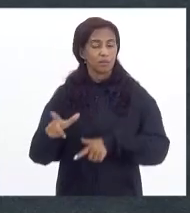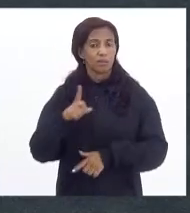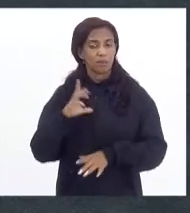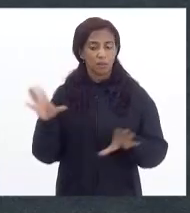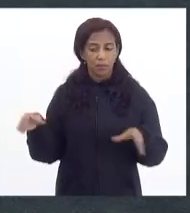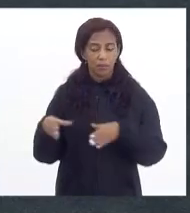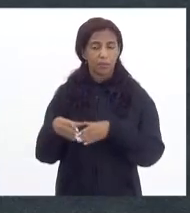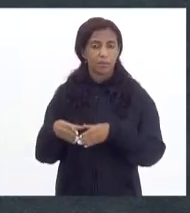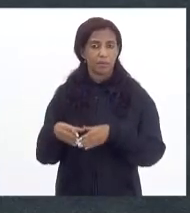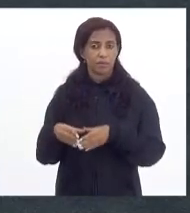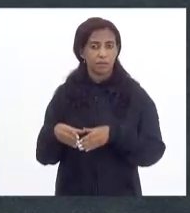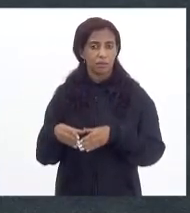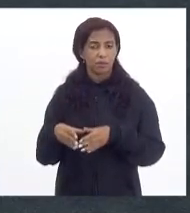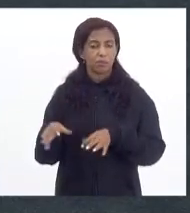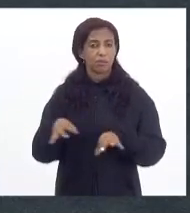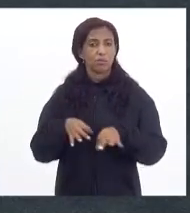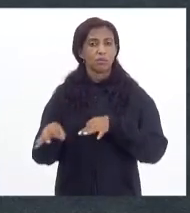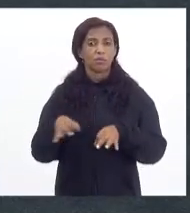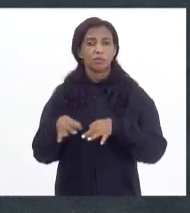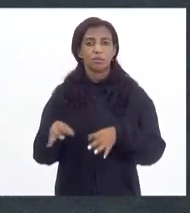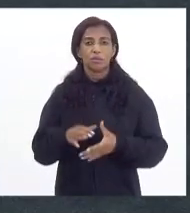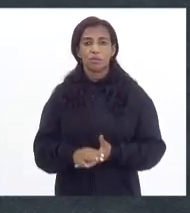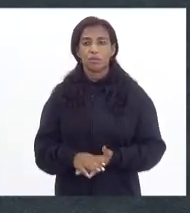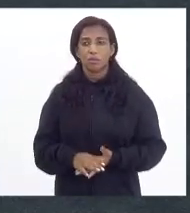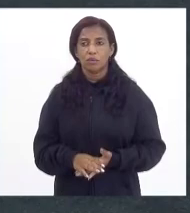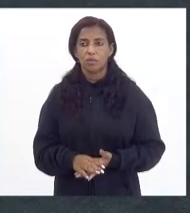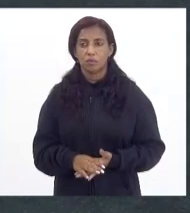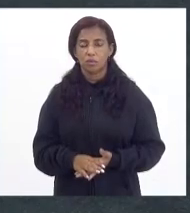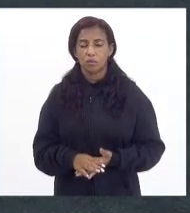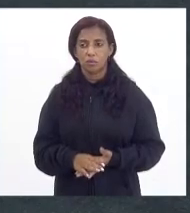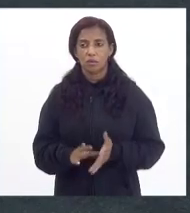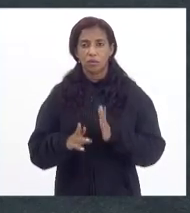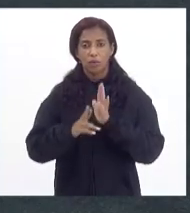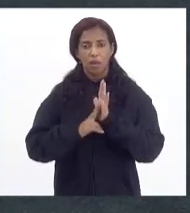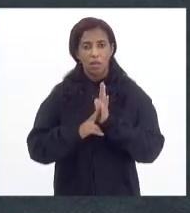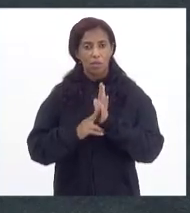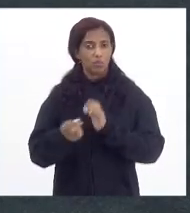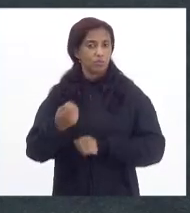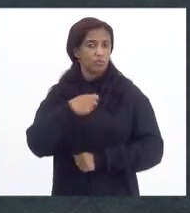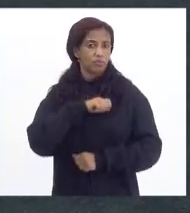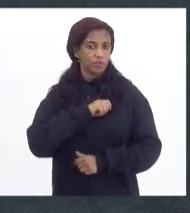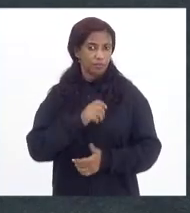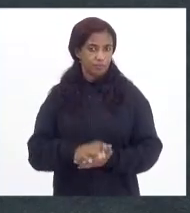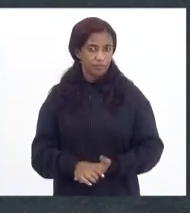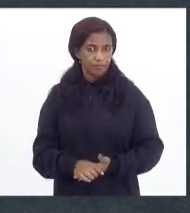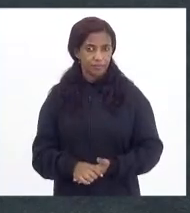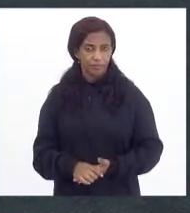comissão nos projetos do regime de recuperação fiscal.